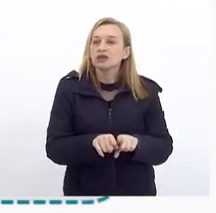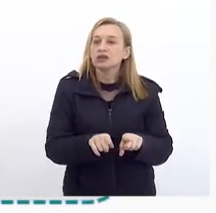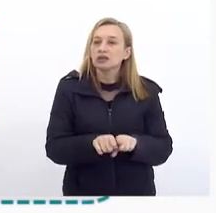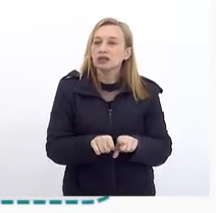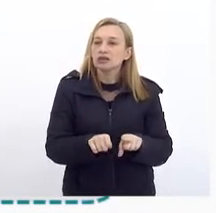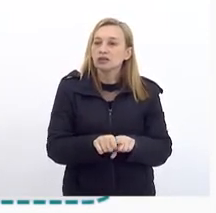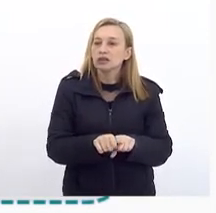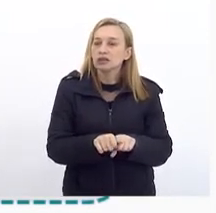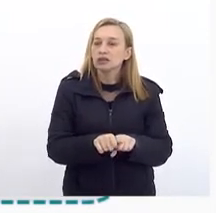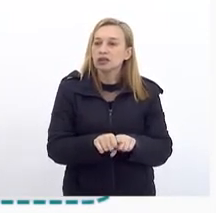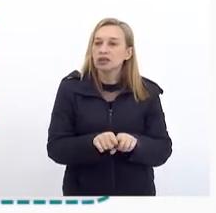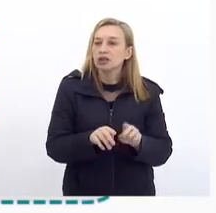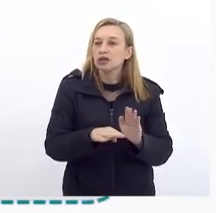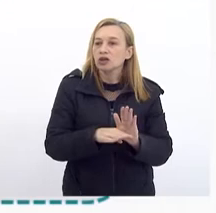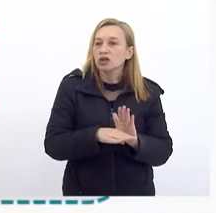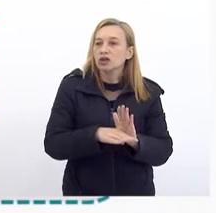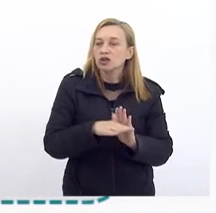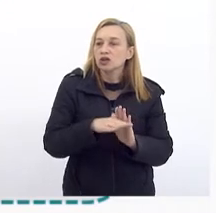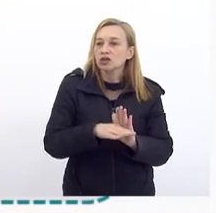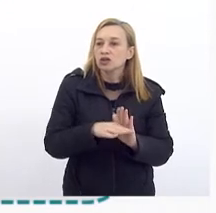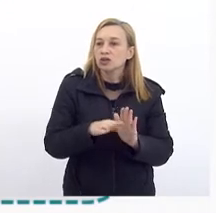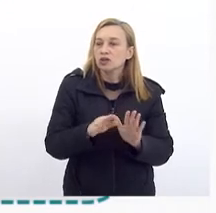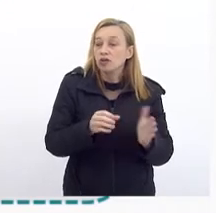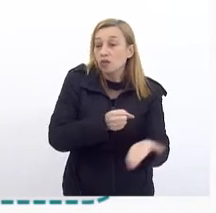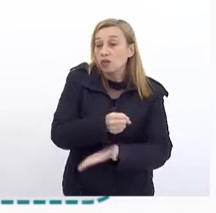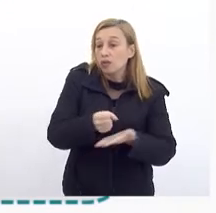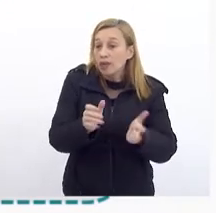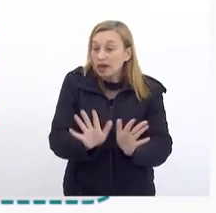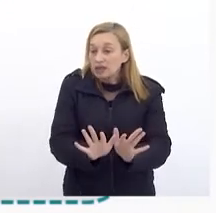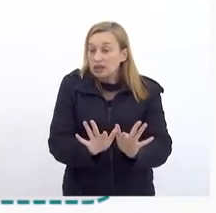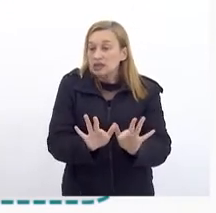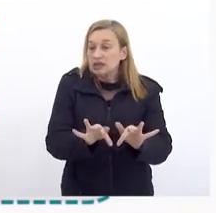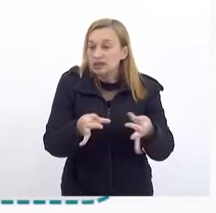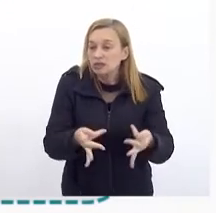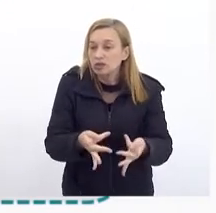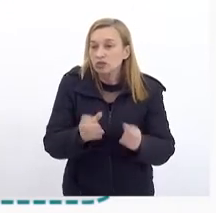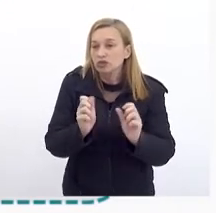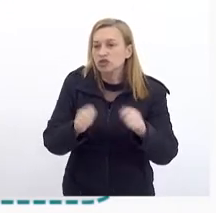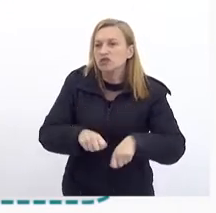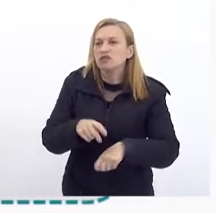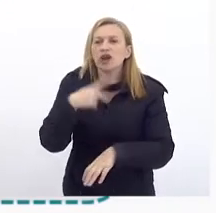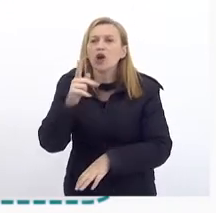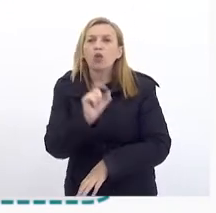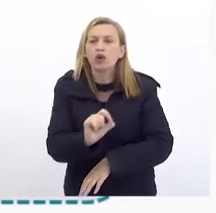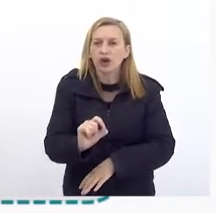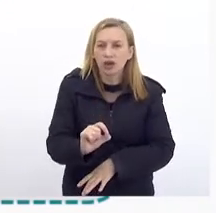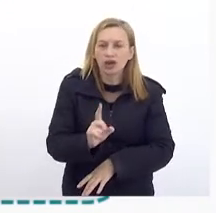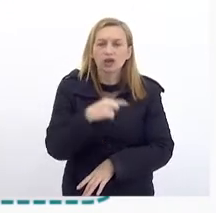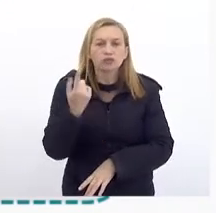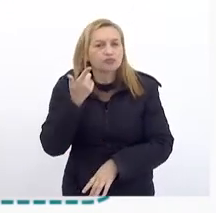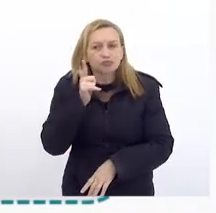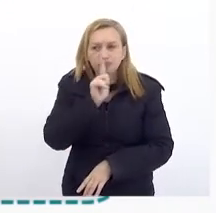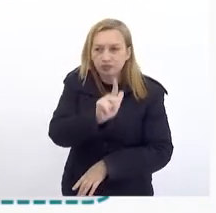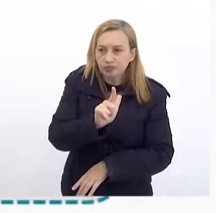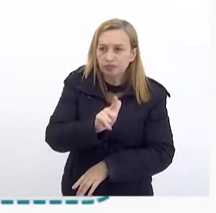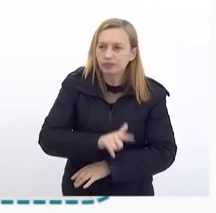Ao nível mais básico possível O que eu quero dizer com isso É a gente conseguir